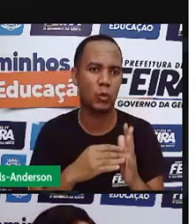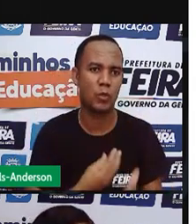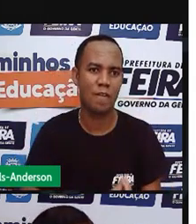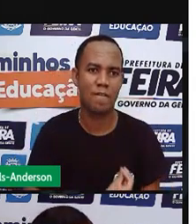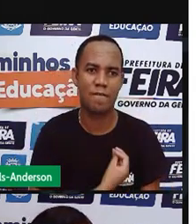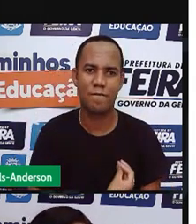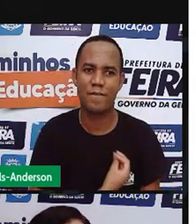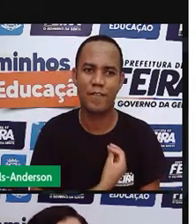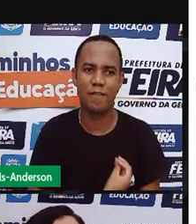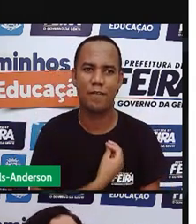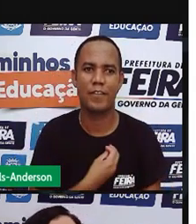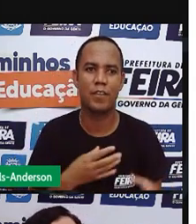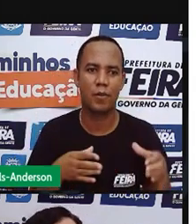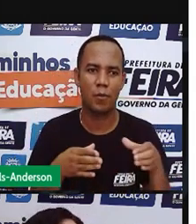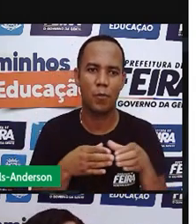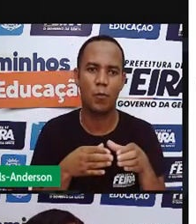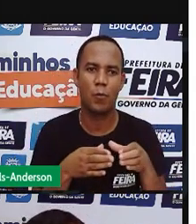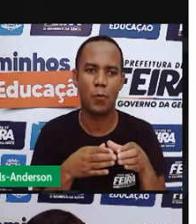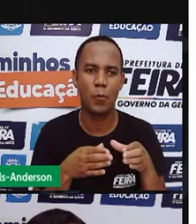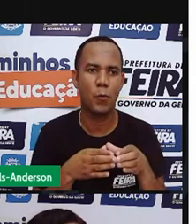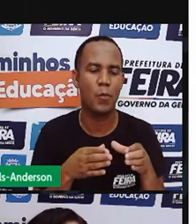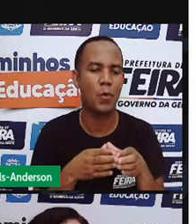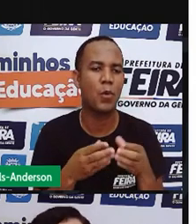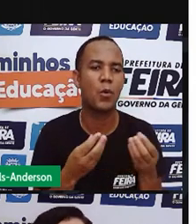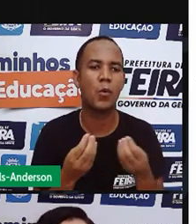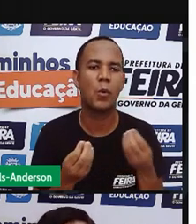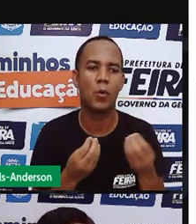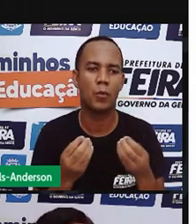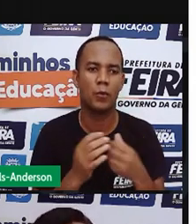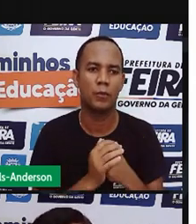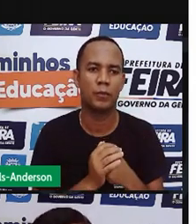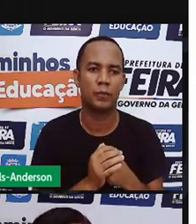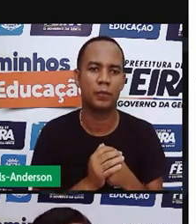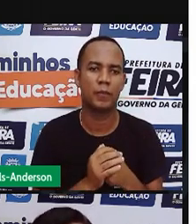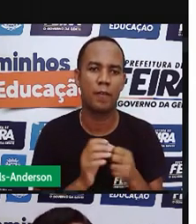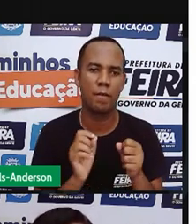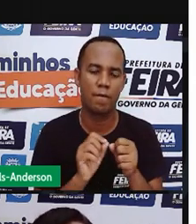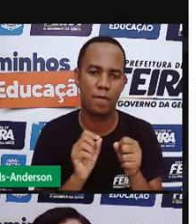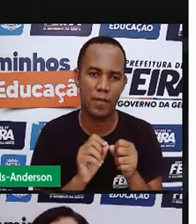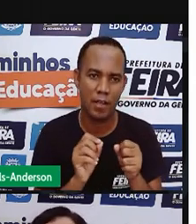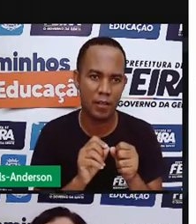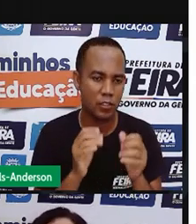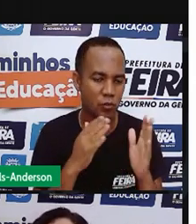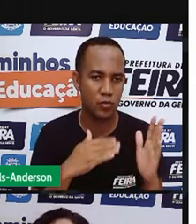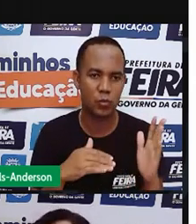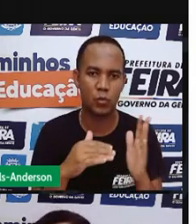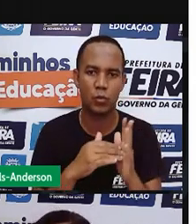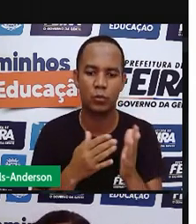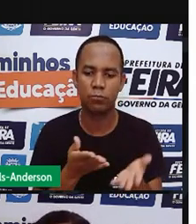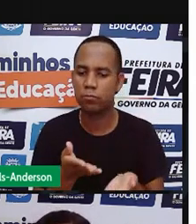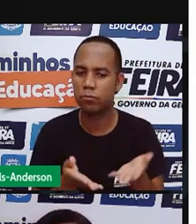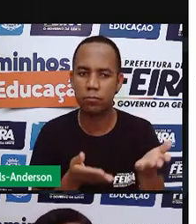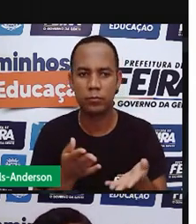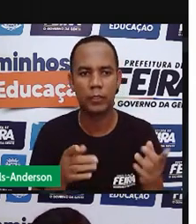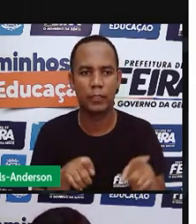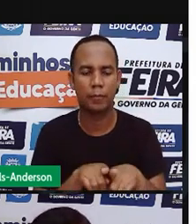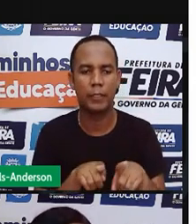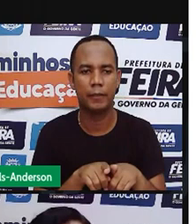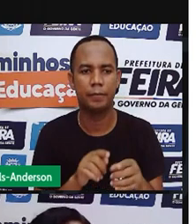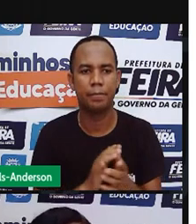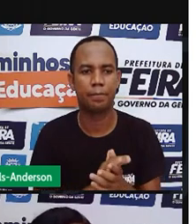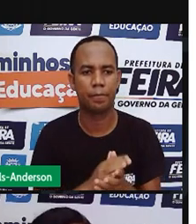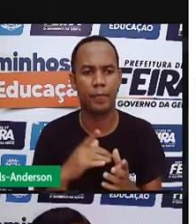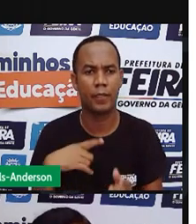em grupo, chamado rebanho, fazem parte da pecuária. A pecuária tem